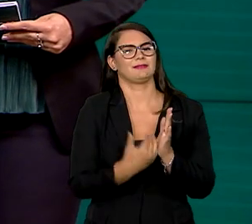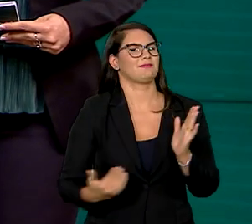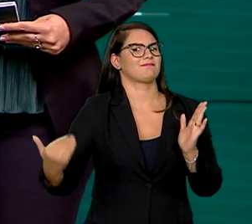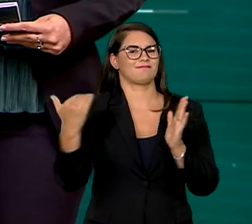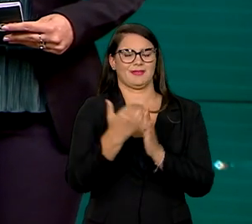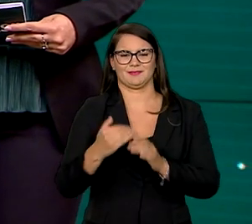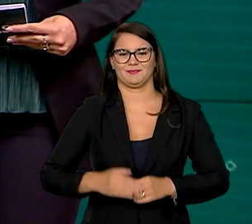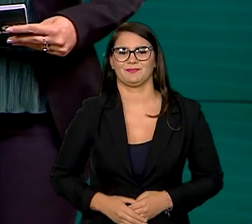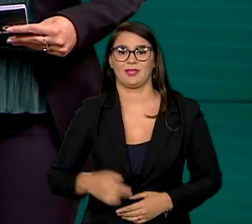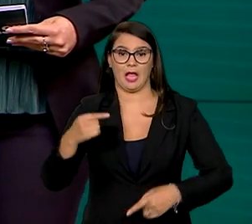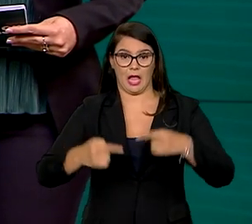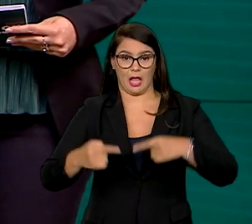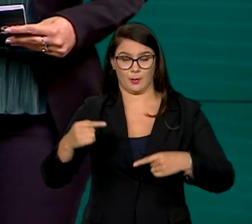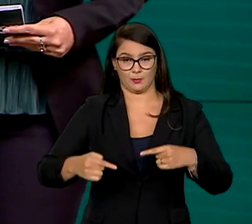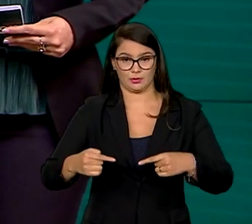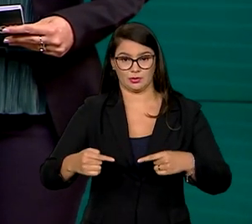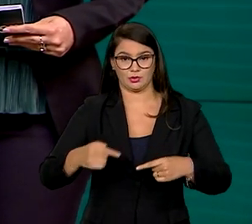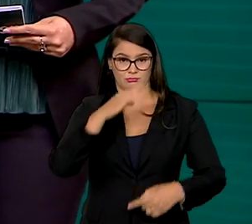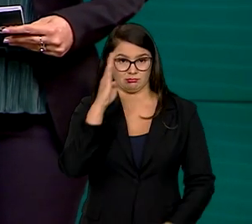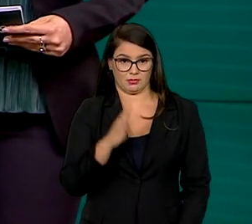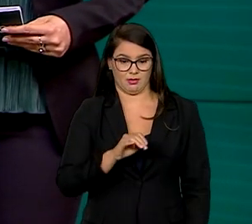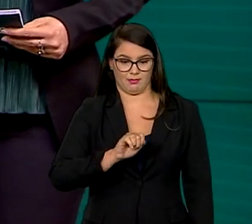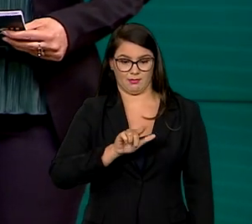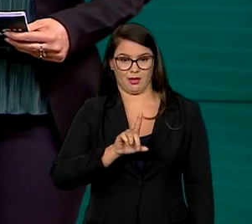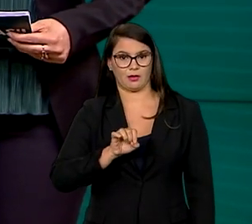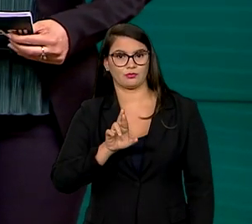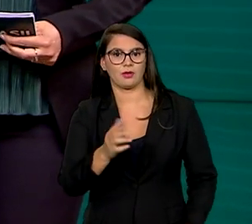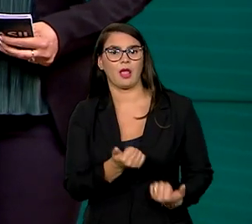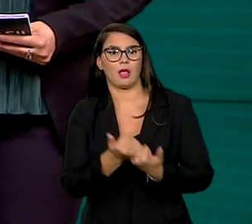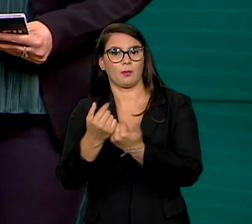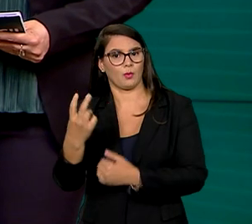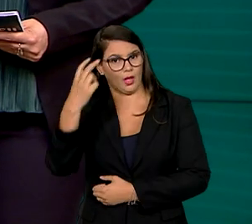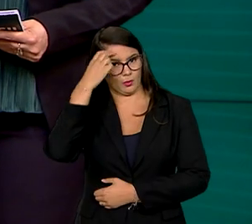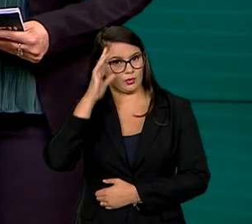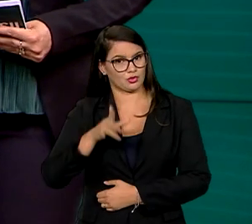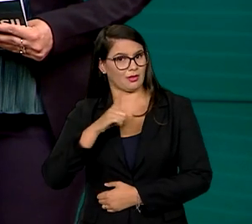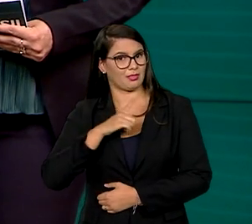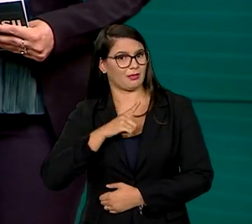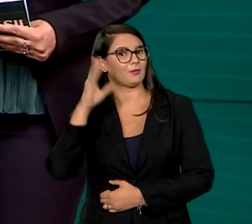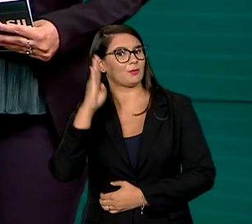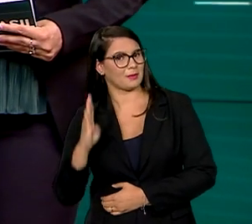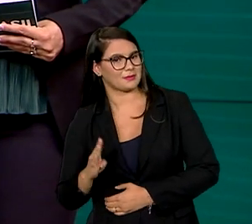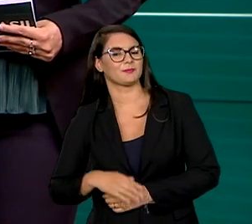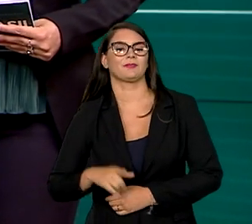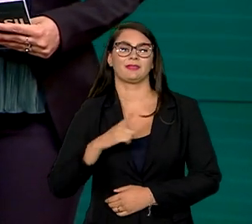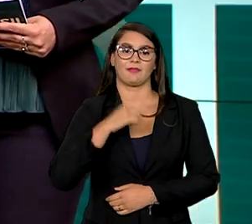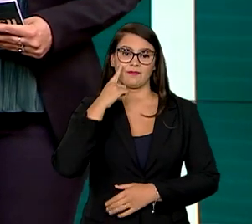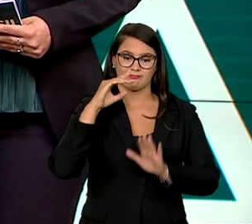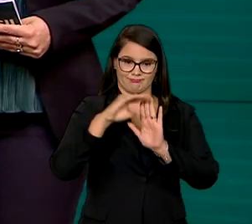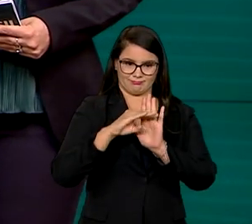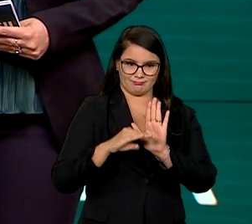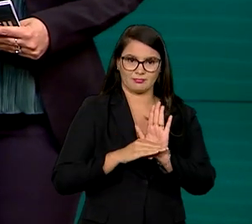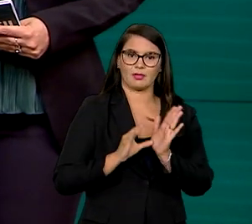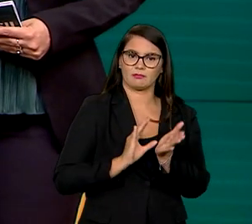A política nacional Aldir Blanc é a maior iniciativa de fomento à cultura já implantada no Brasil. Estão previstos repasses